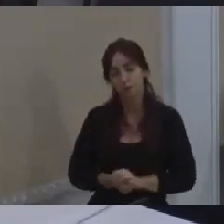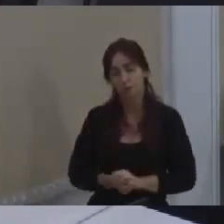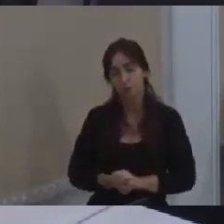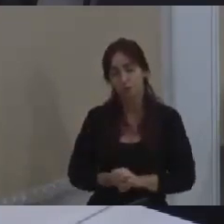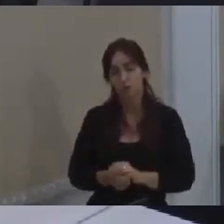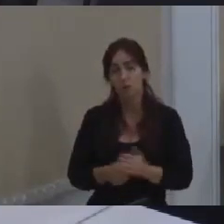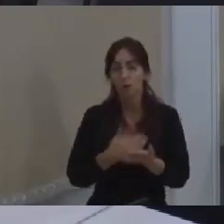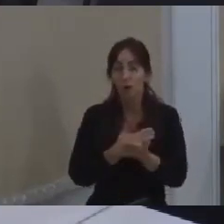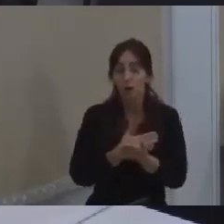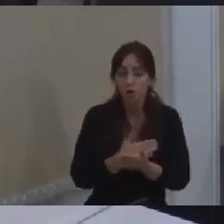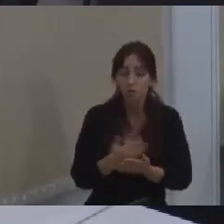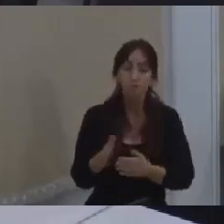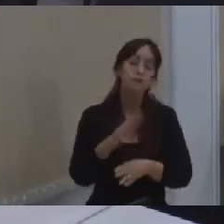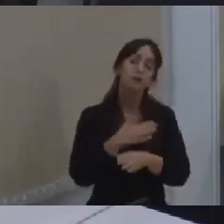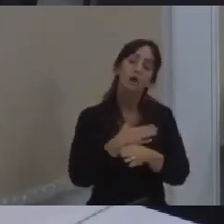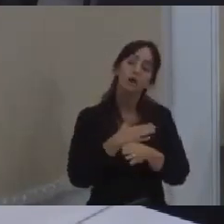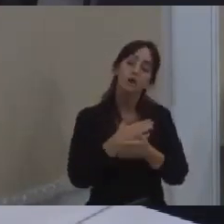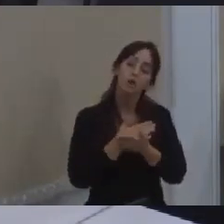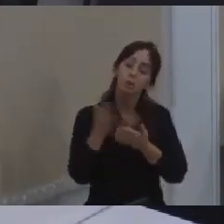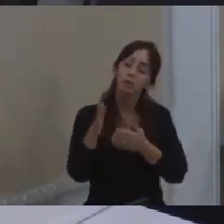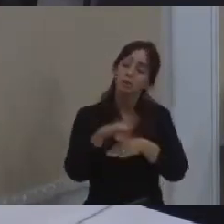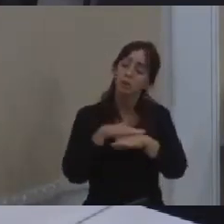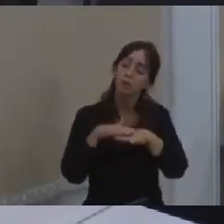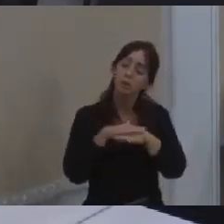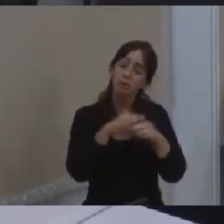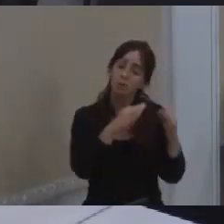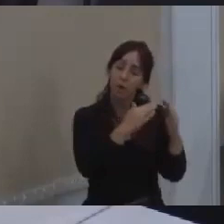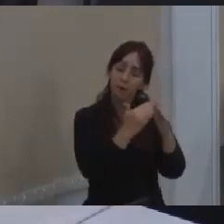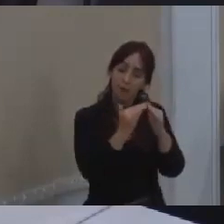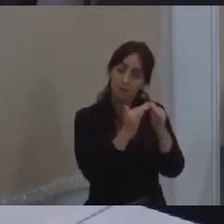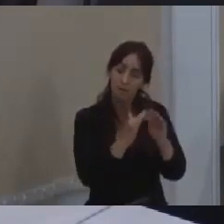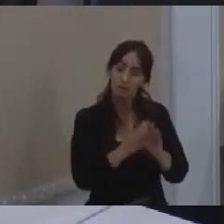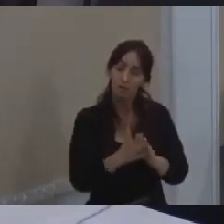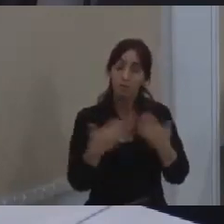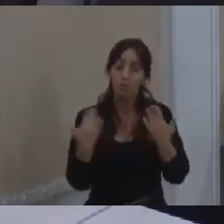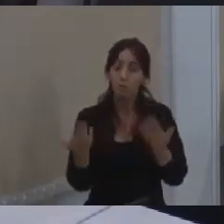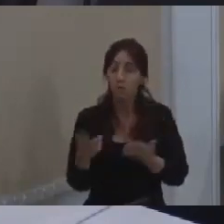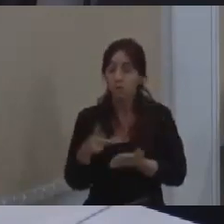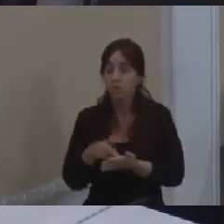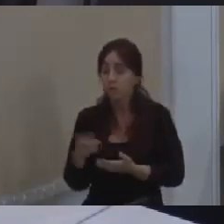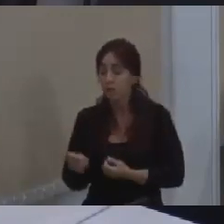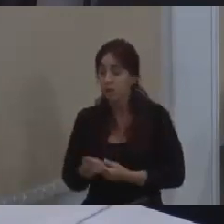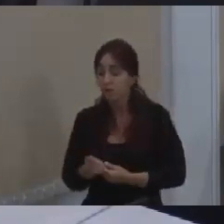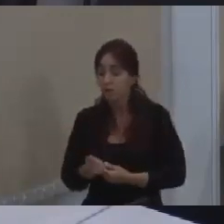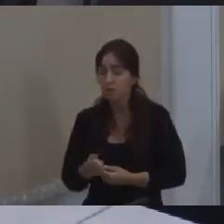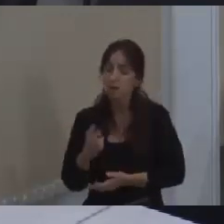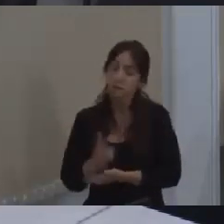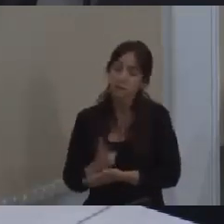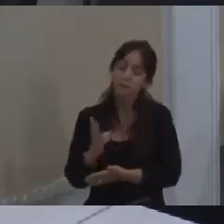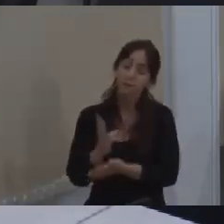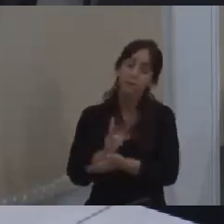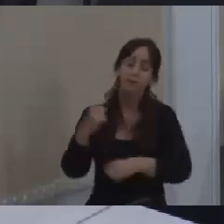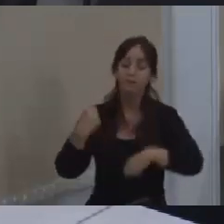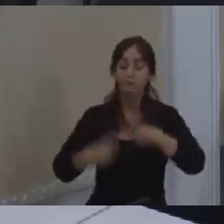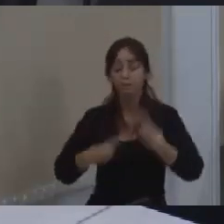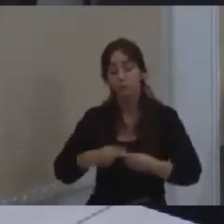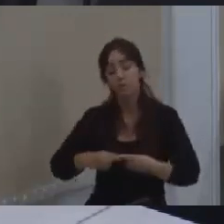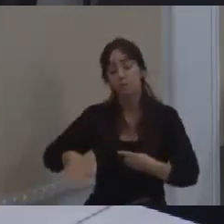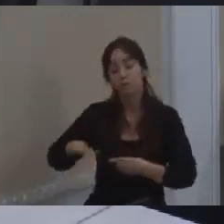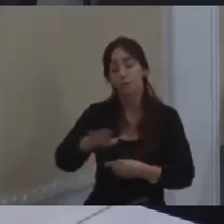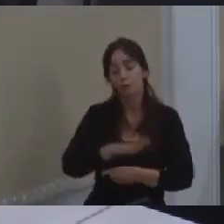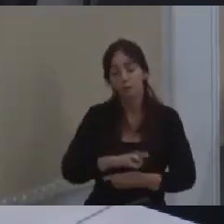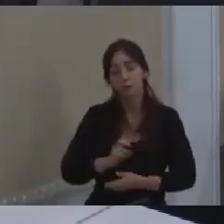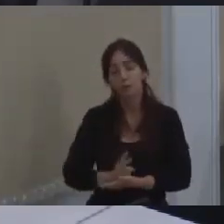conversa dialogando com a habitação mas na verdade essa é a mesma coisa política urbana a mesma coisa